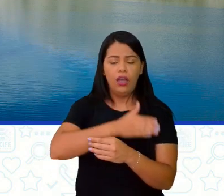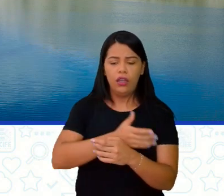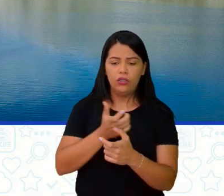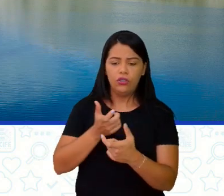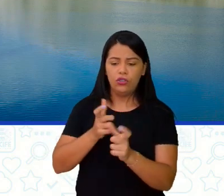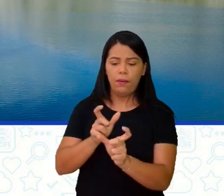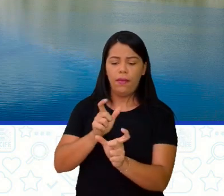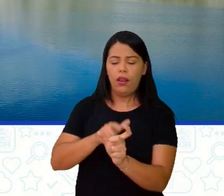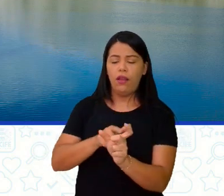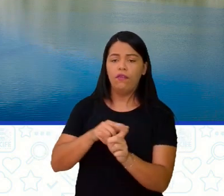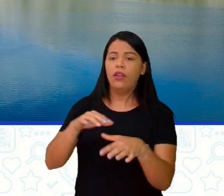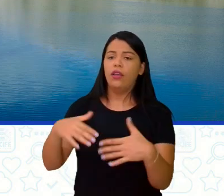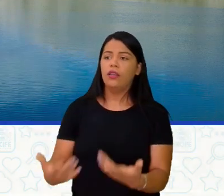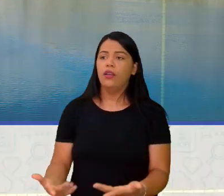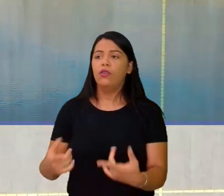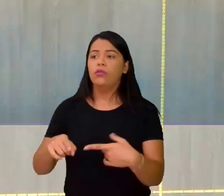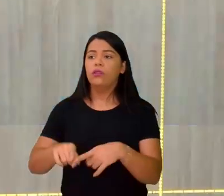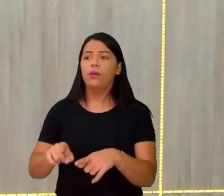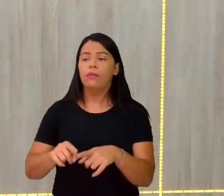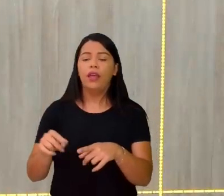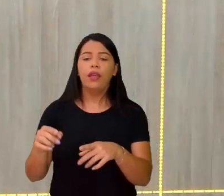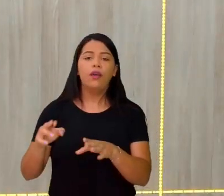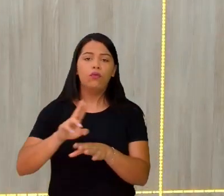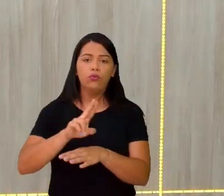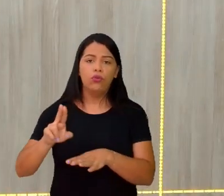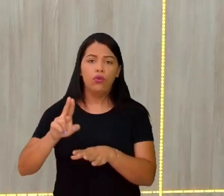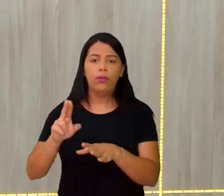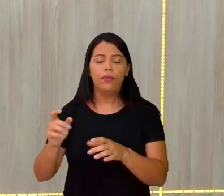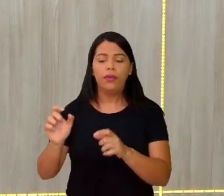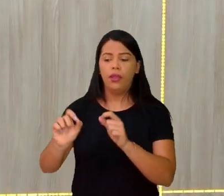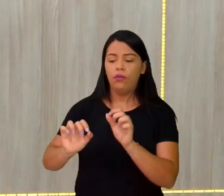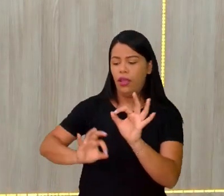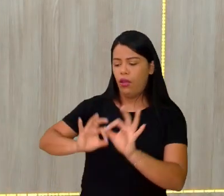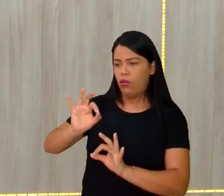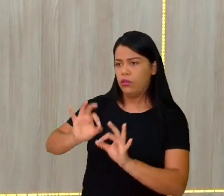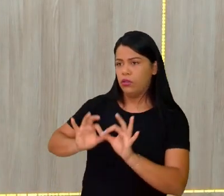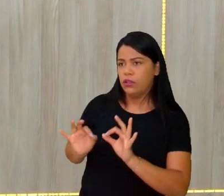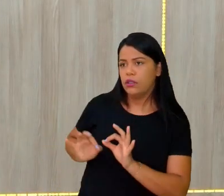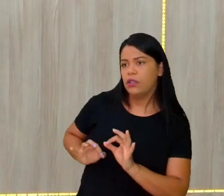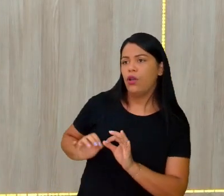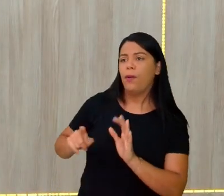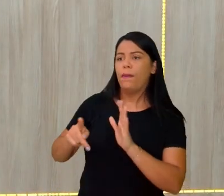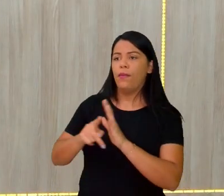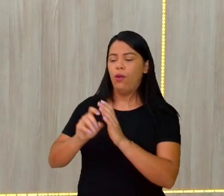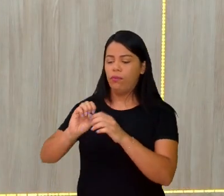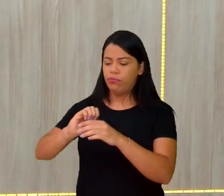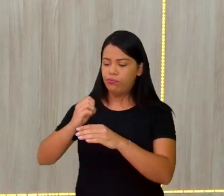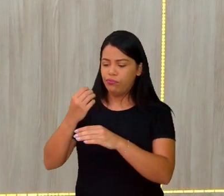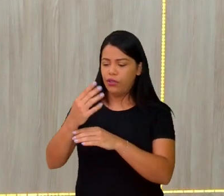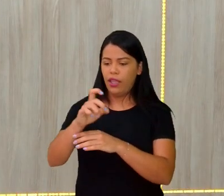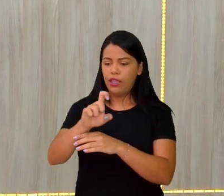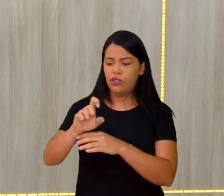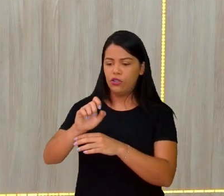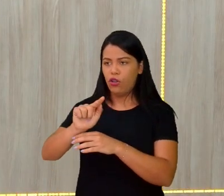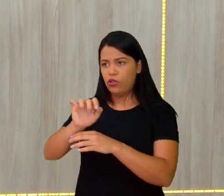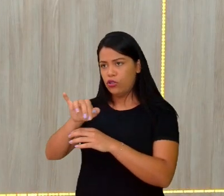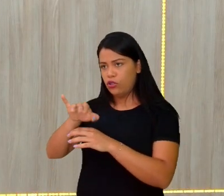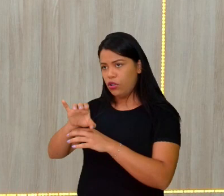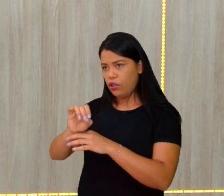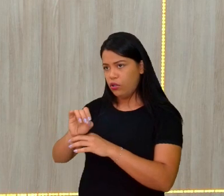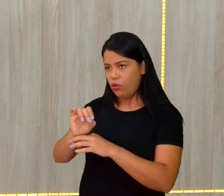de relevo. Então, os internos, por que eles vão ser formadores de relevo?